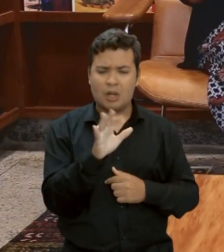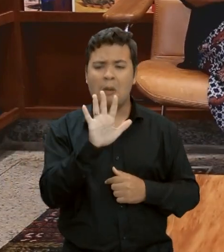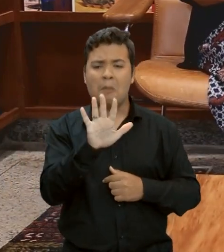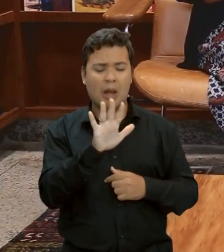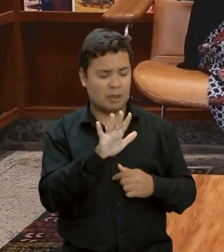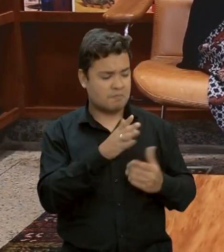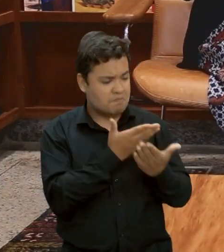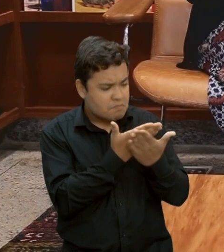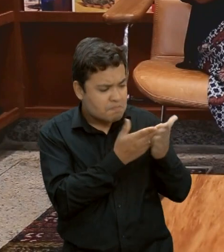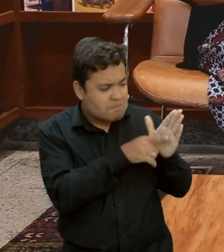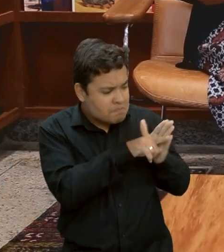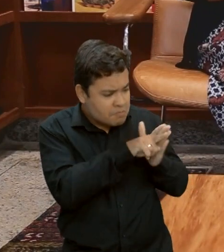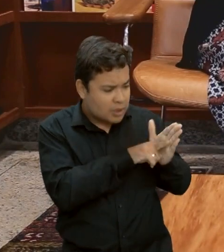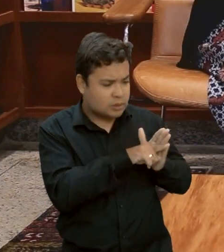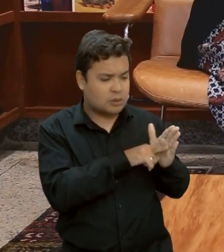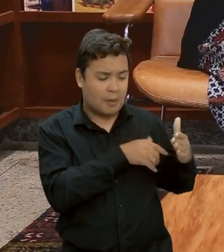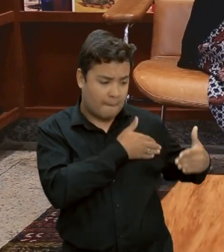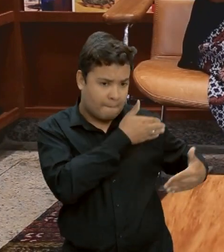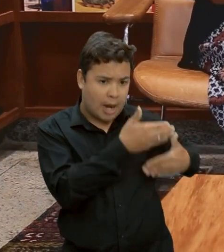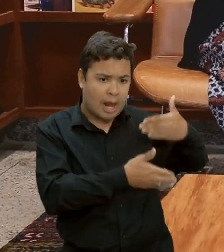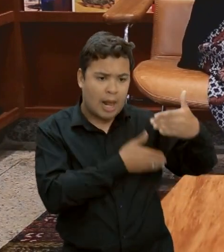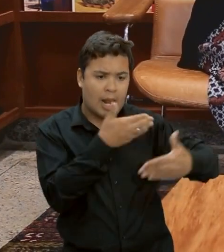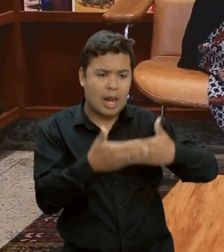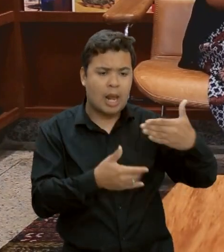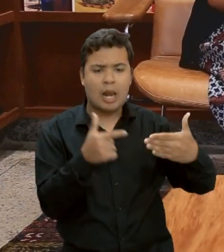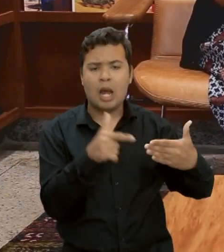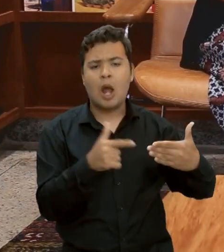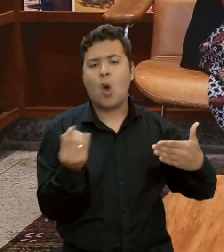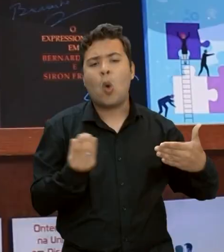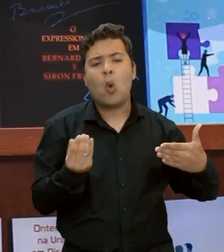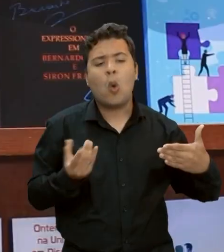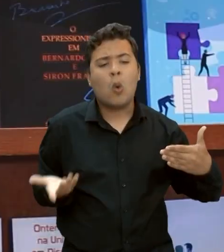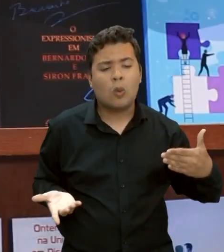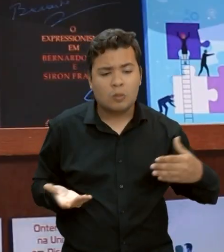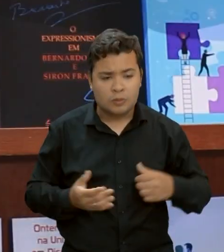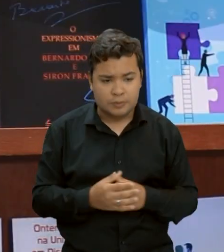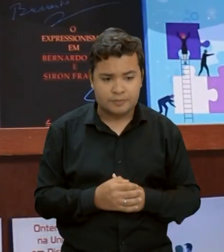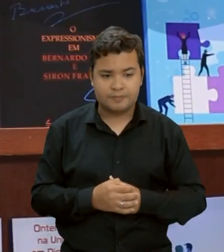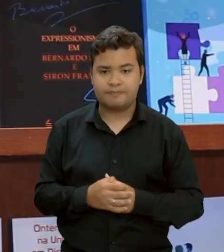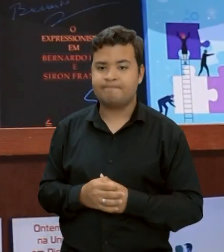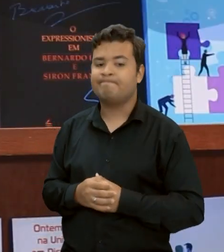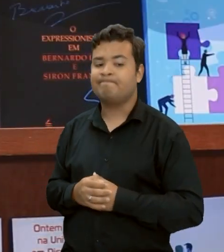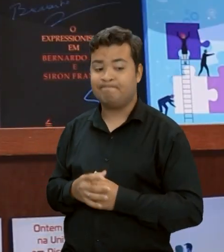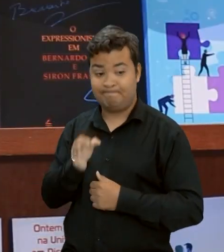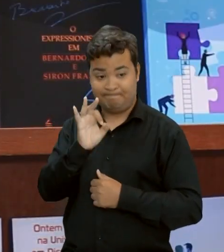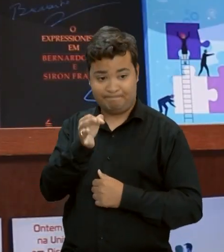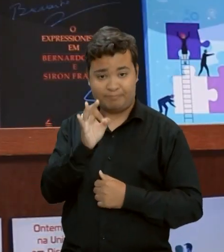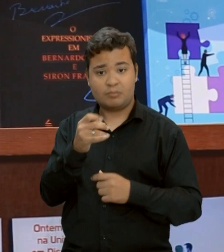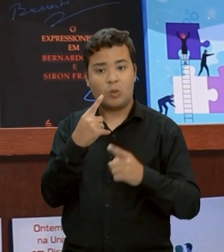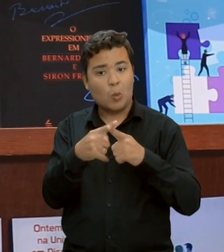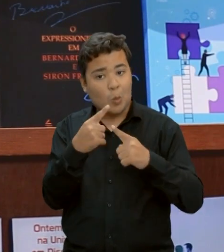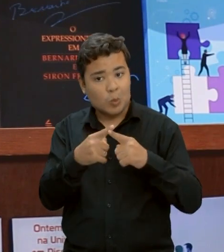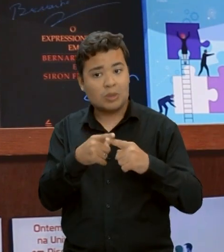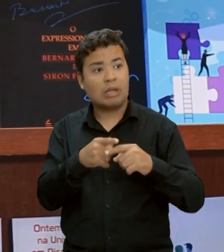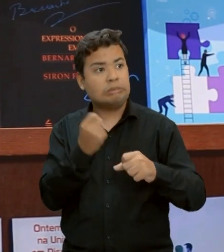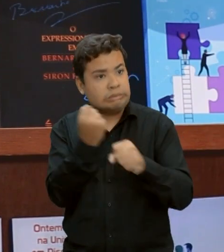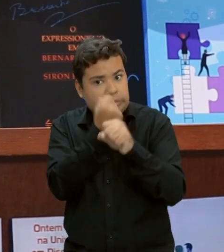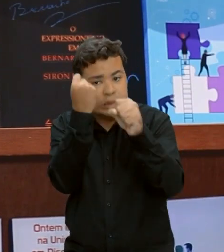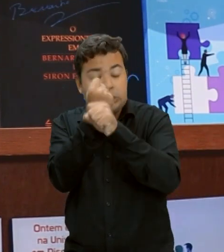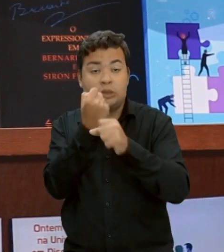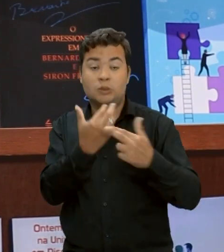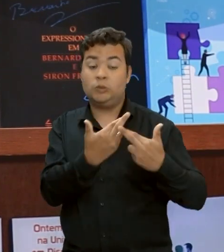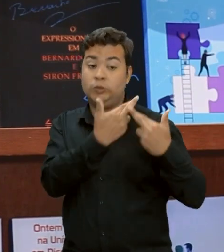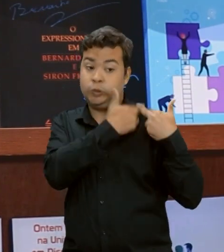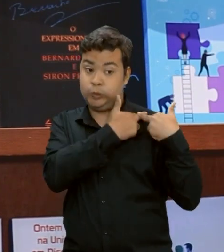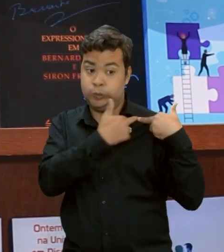processo aí por trás de um projeto, de uma ponte? Ah, certamente. Como é uma obra de grande responsabilidade,